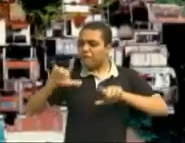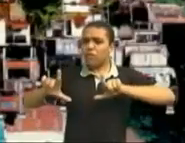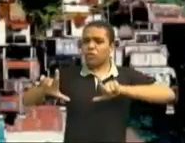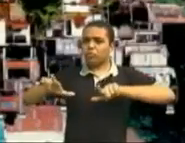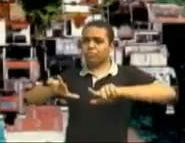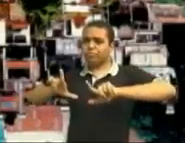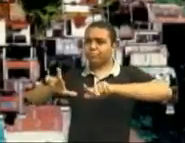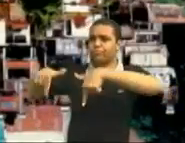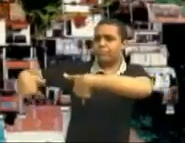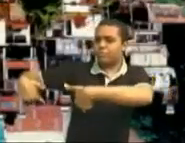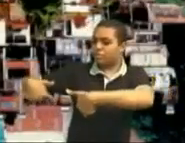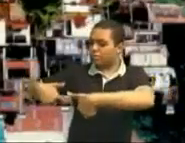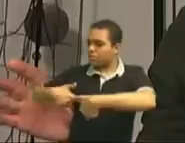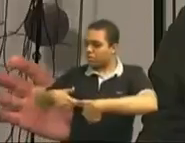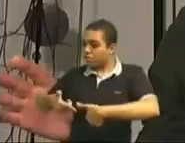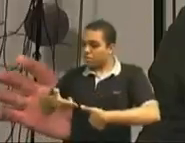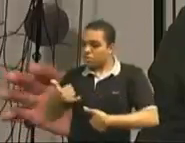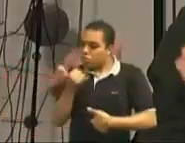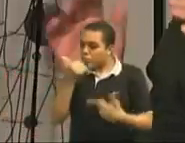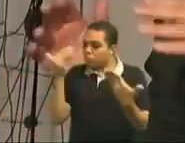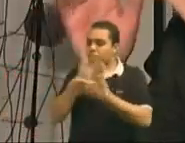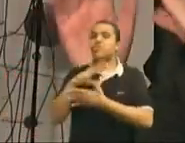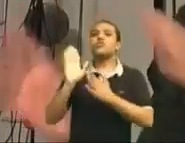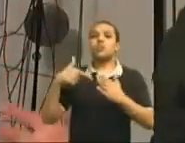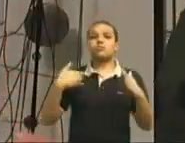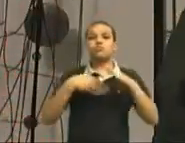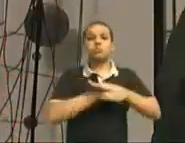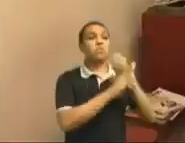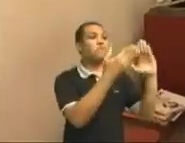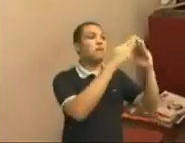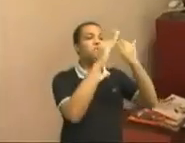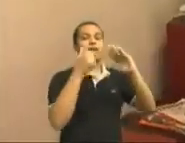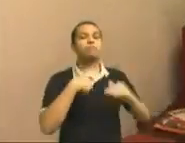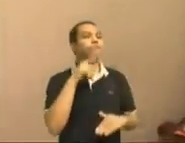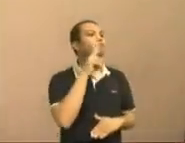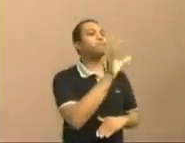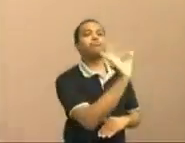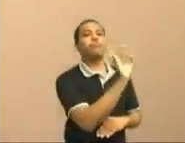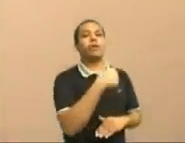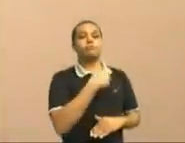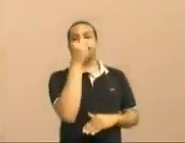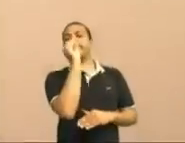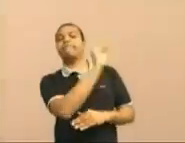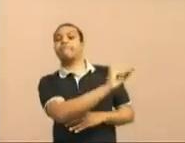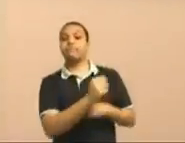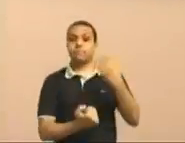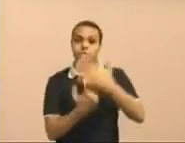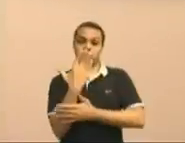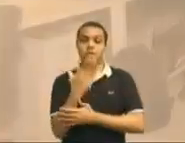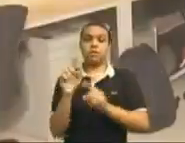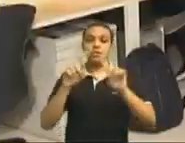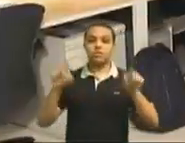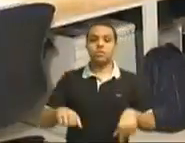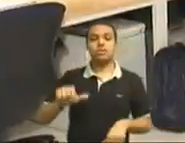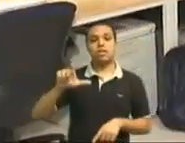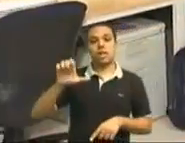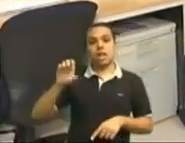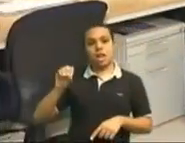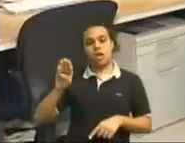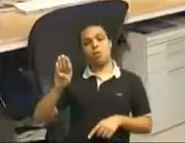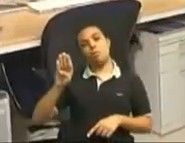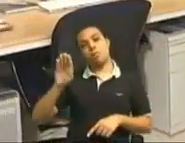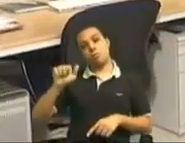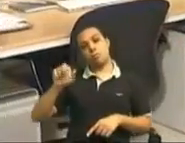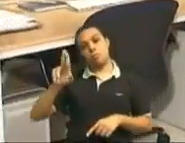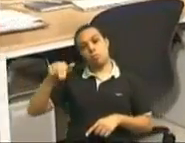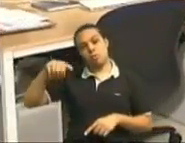ponta cabeça. A gente está tão acostumado a ver favela que a gente nem olha. Criada pela agência Léo Burnet, parceira do Instituto